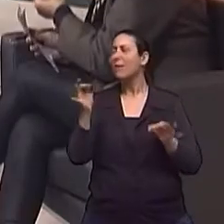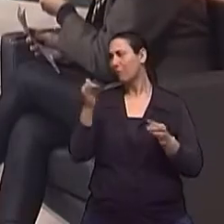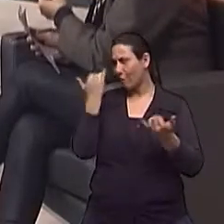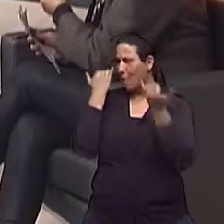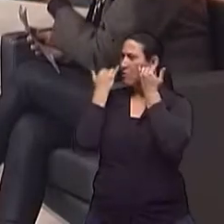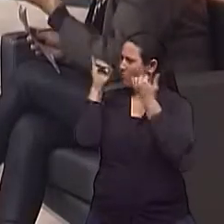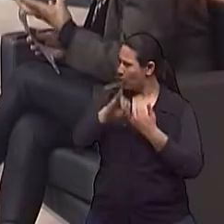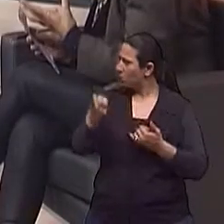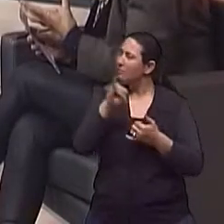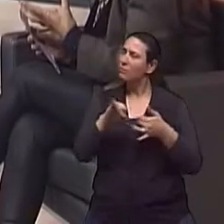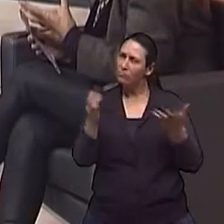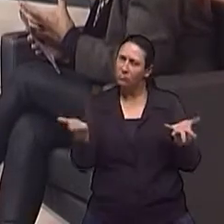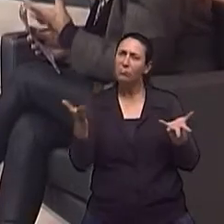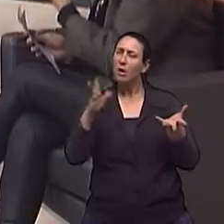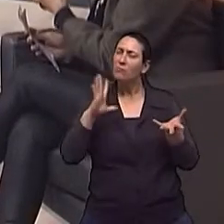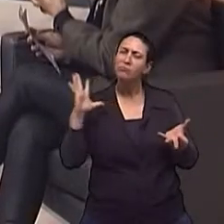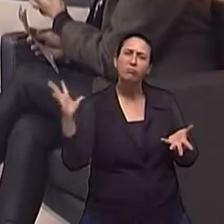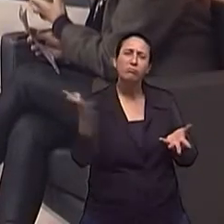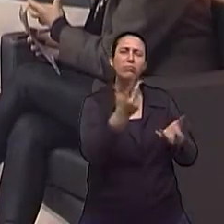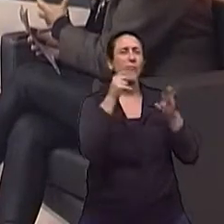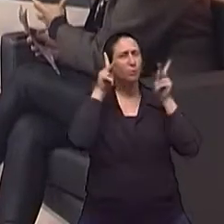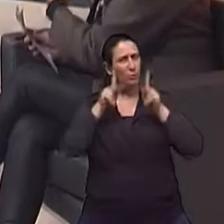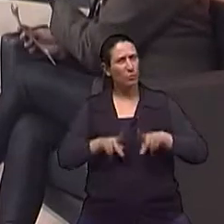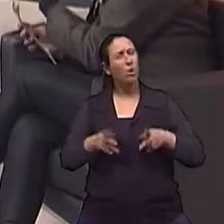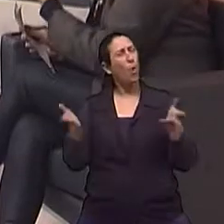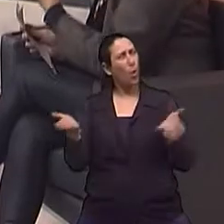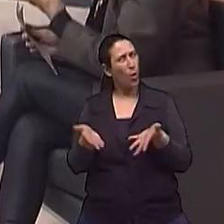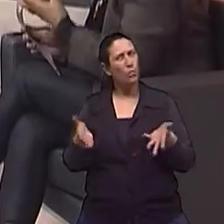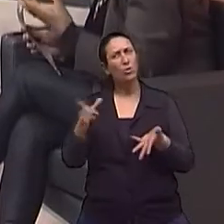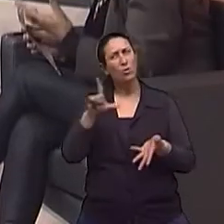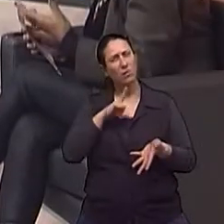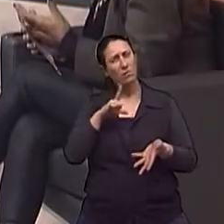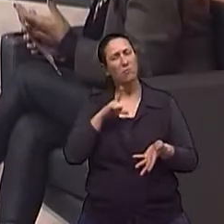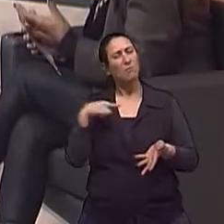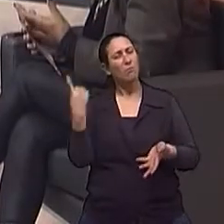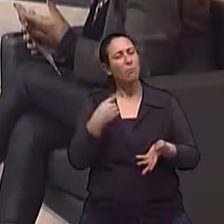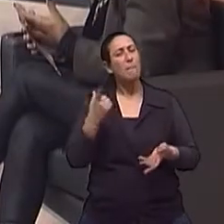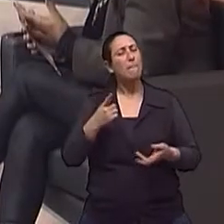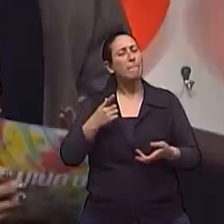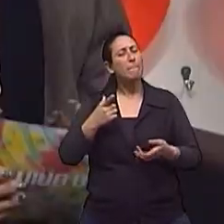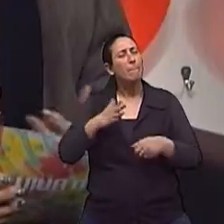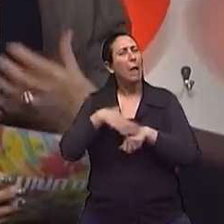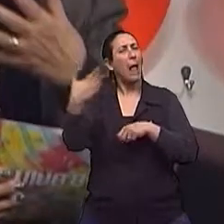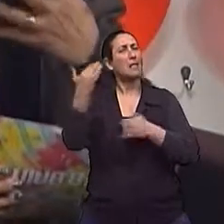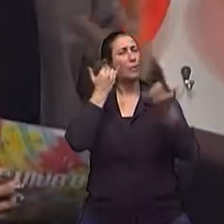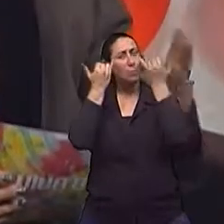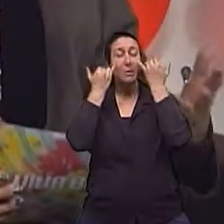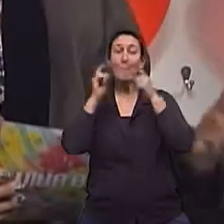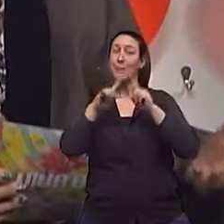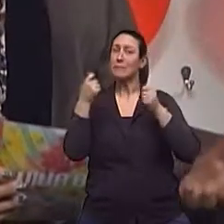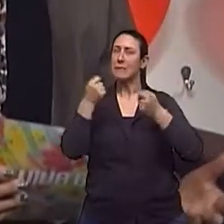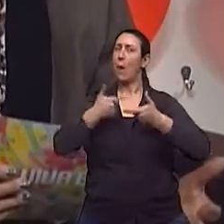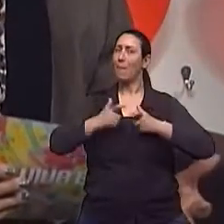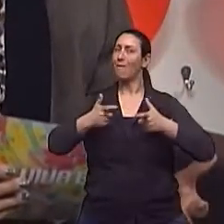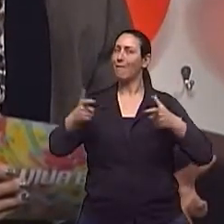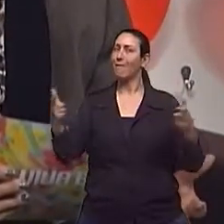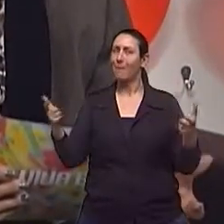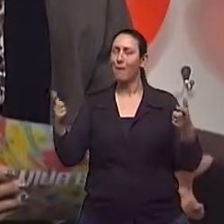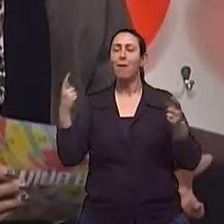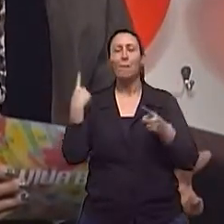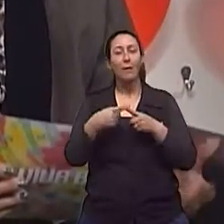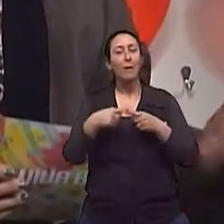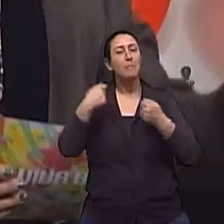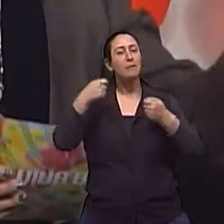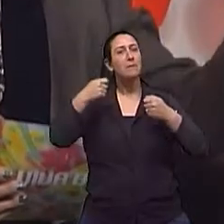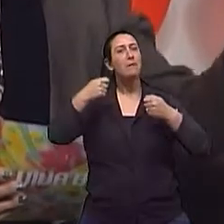fundamental para a população e, graças a Deus, a gente tem mais informações hoje, mas ainda precisamos aumentar este volume de informação,